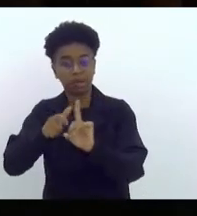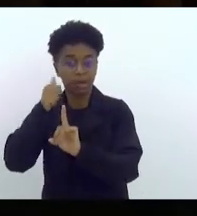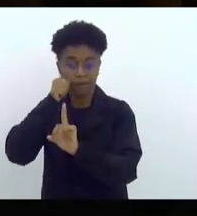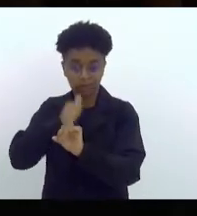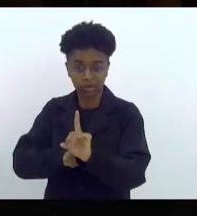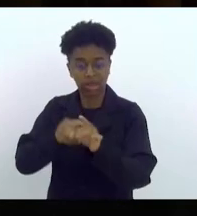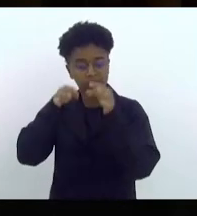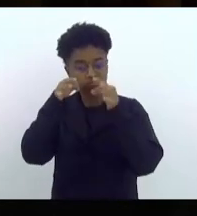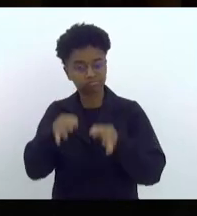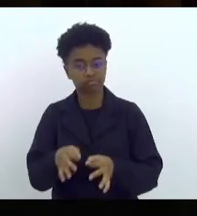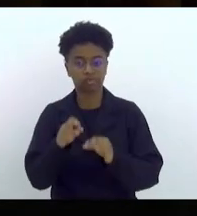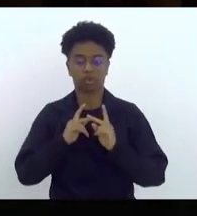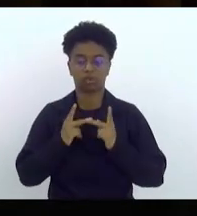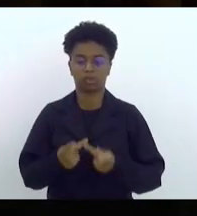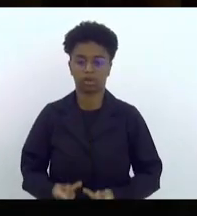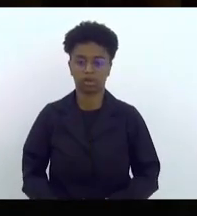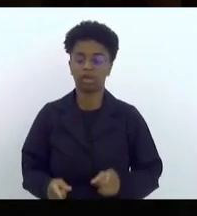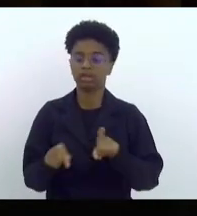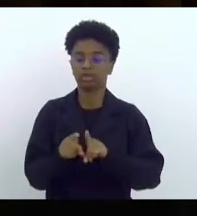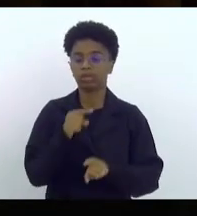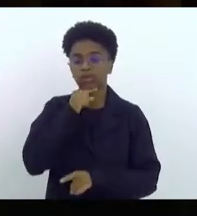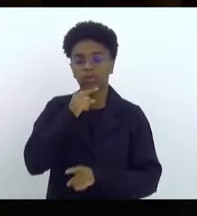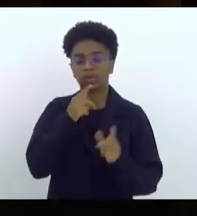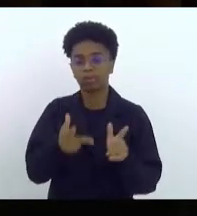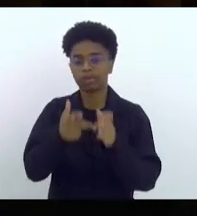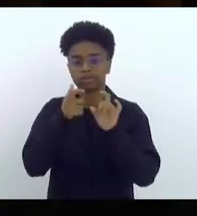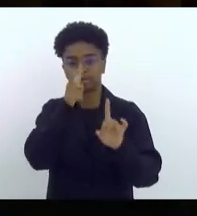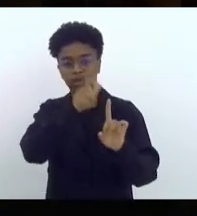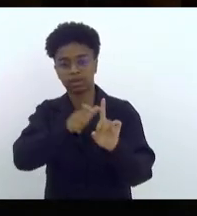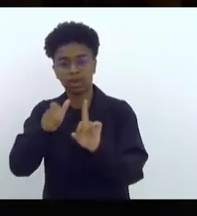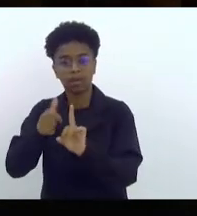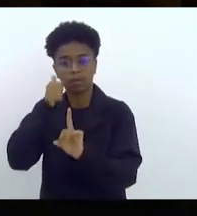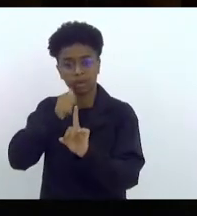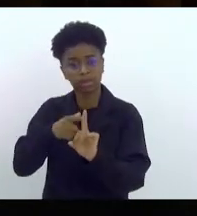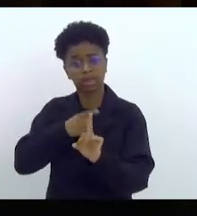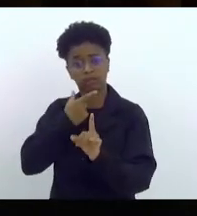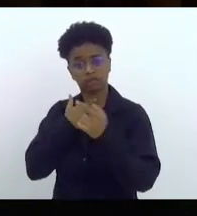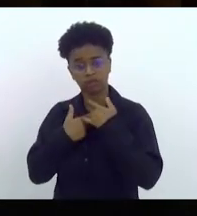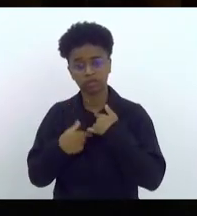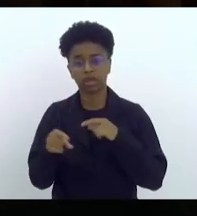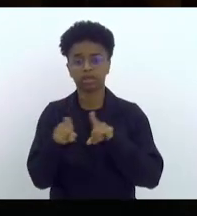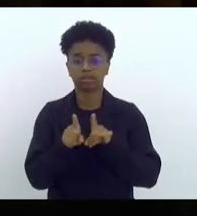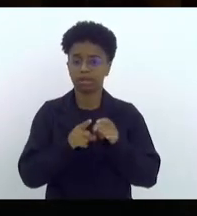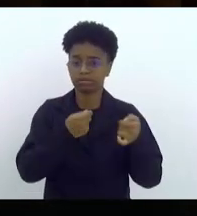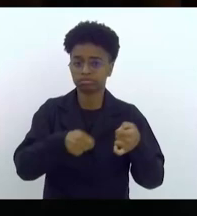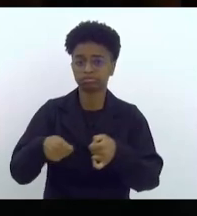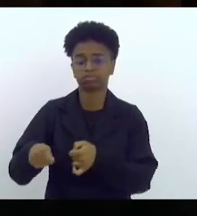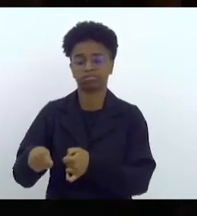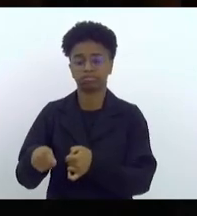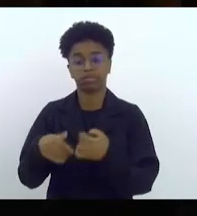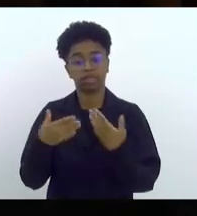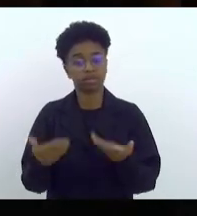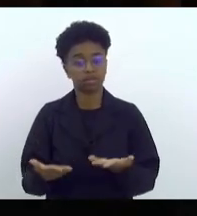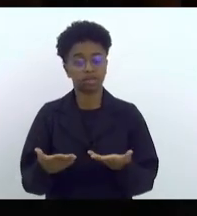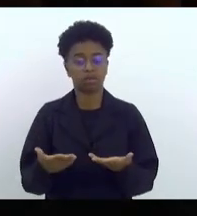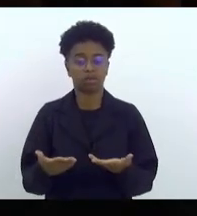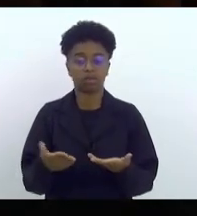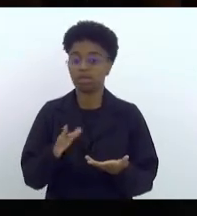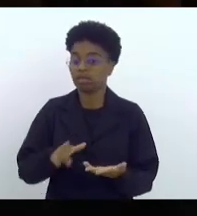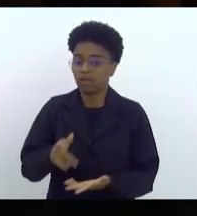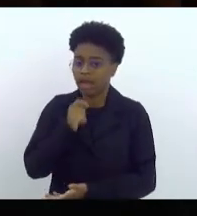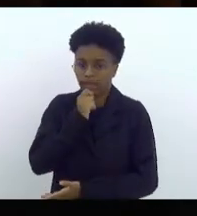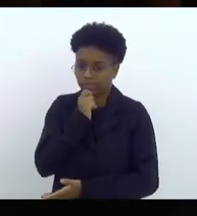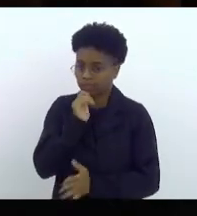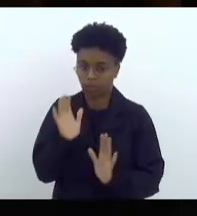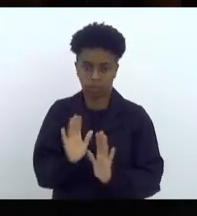na sua dignidade humana, de reconhecer as mulheres nos seus desejos e nas suas necessidades. Então, não à toa, o